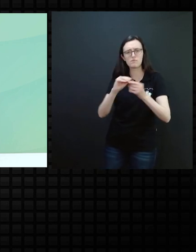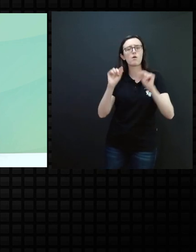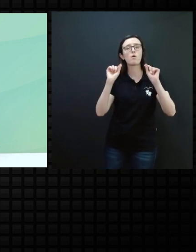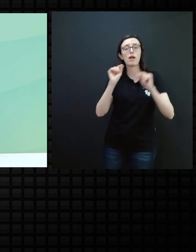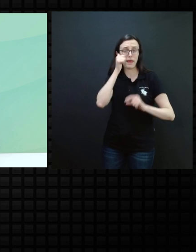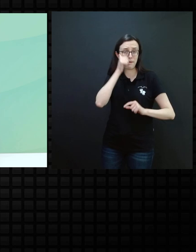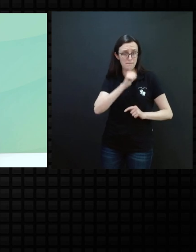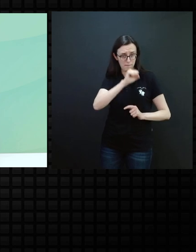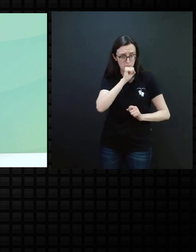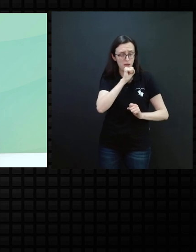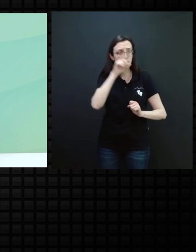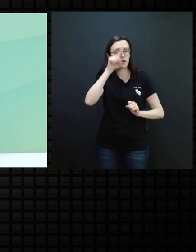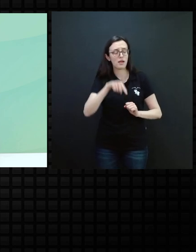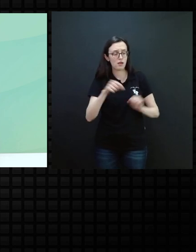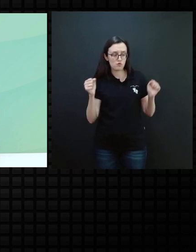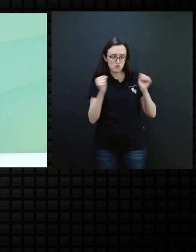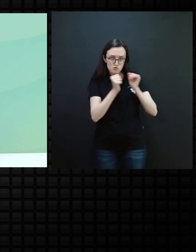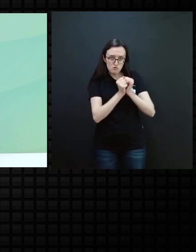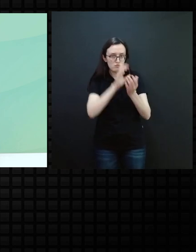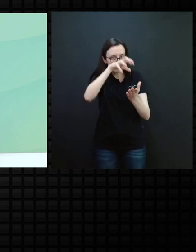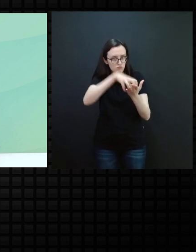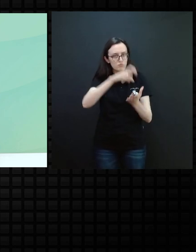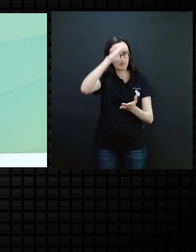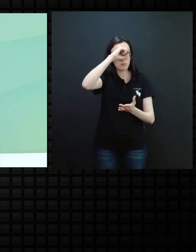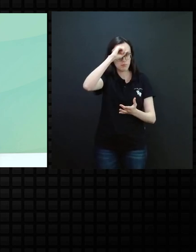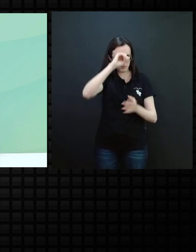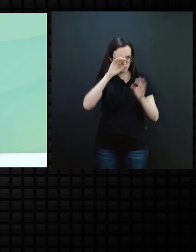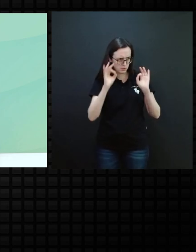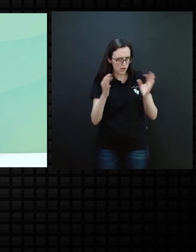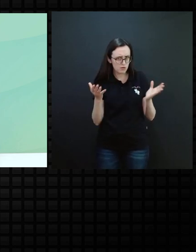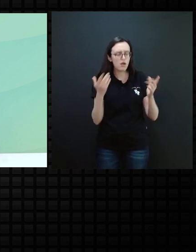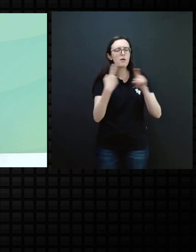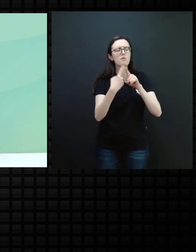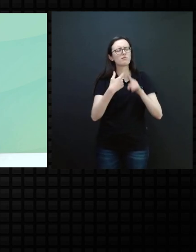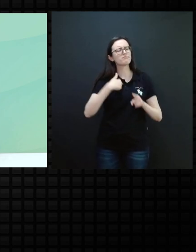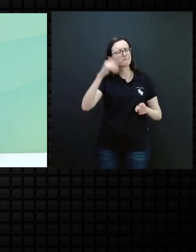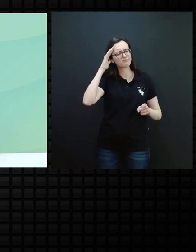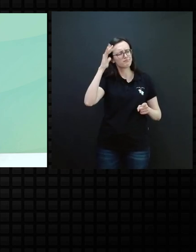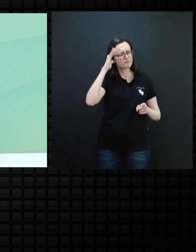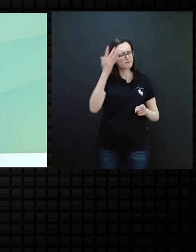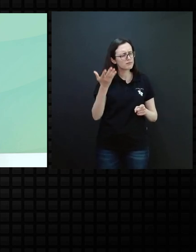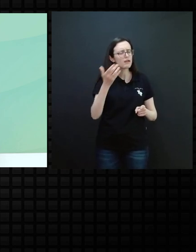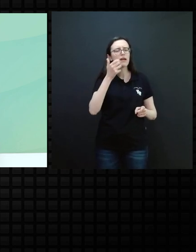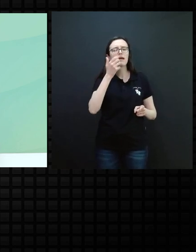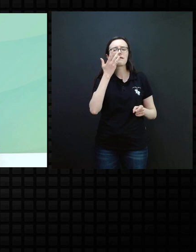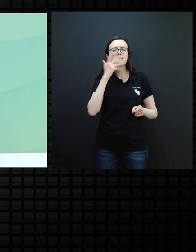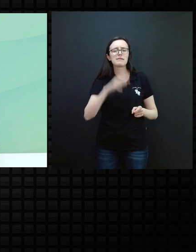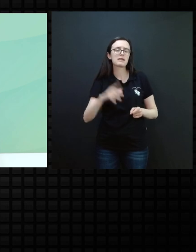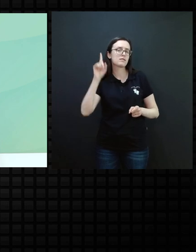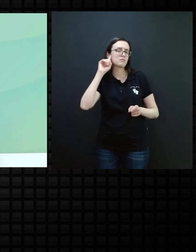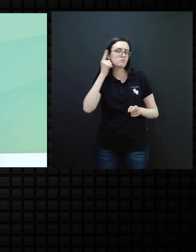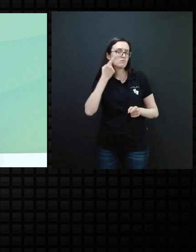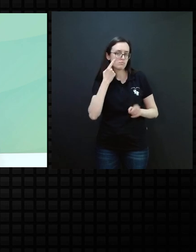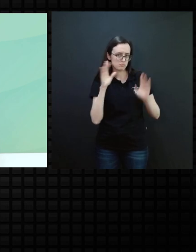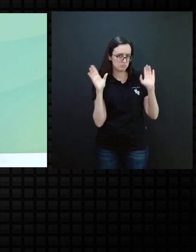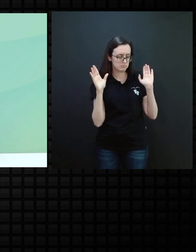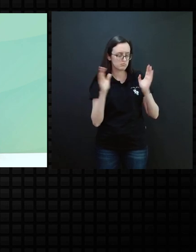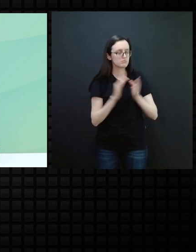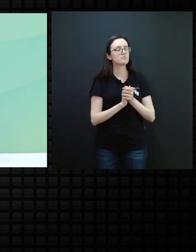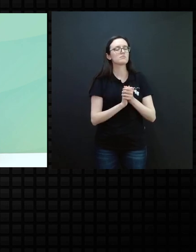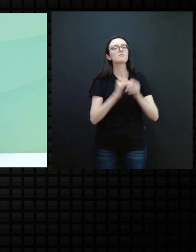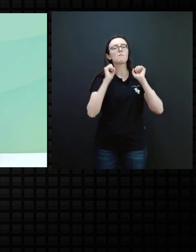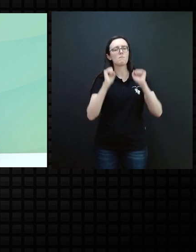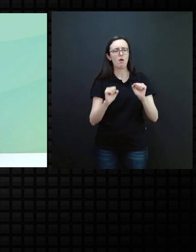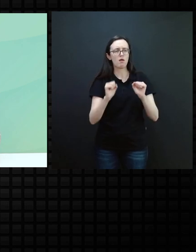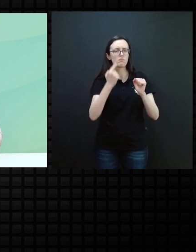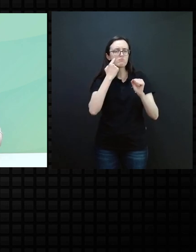a mãe vem junto para o centro com a gente, né? Porque eu fico pensando, uma criança surda, cega, pode ter